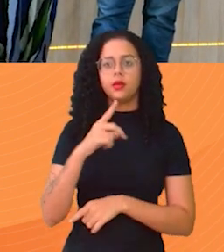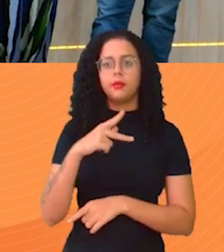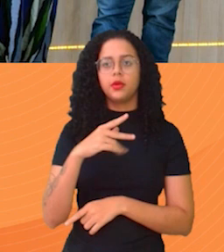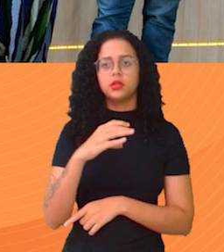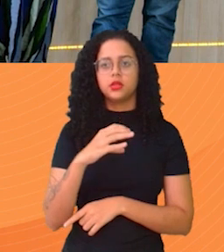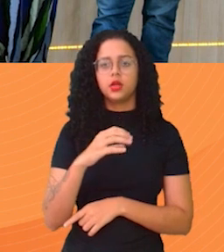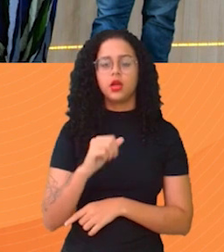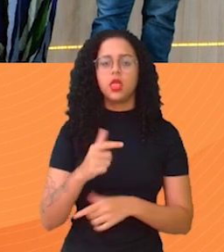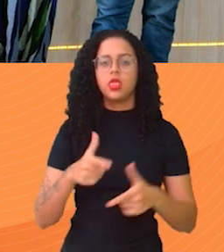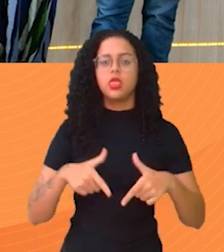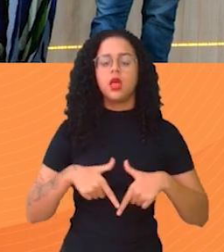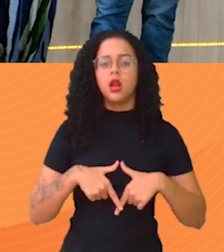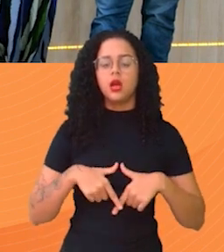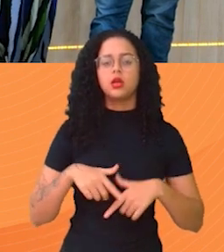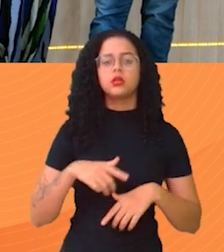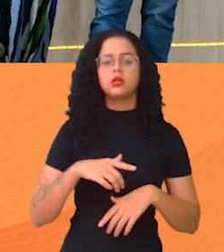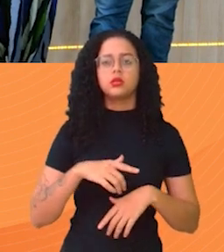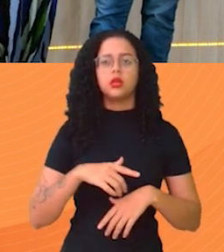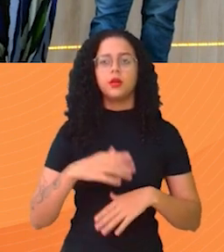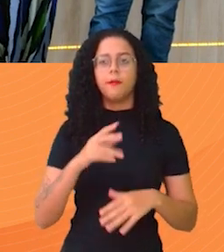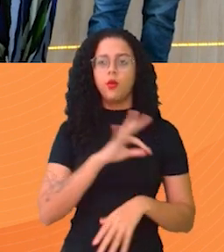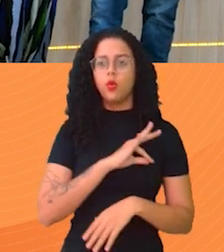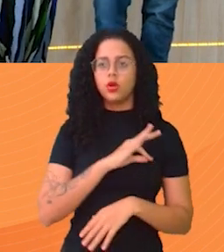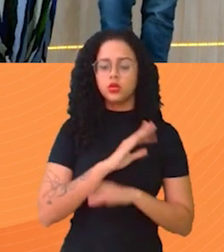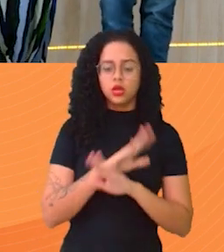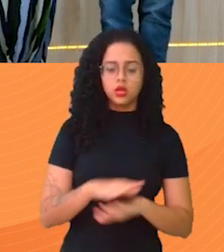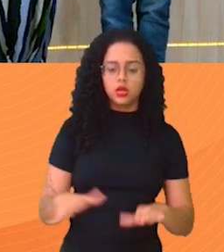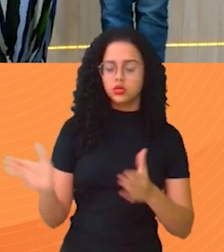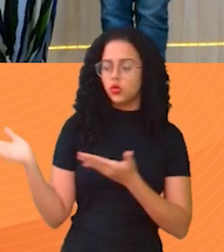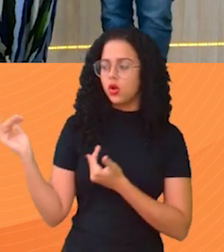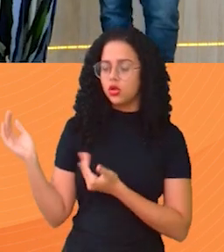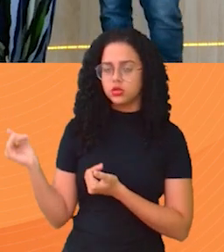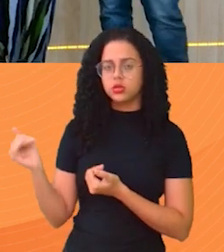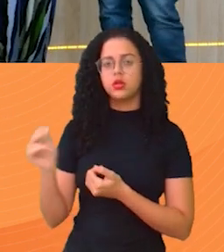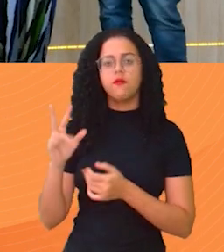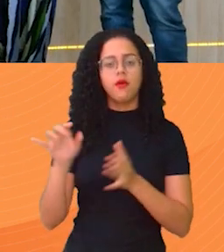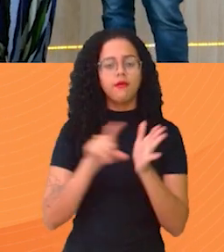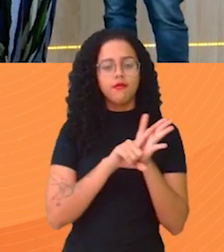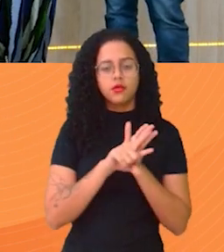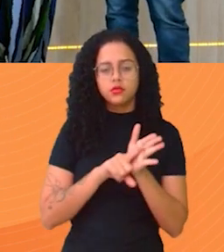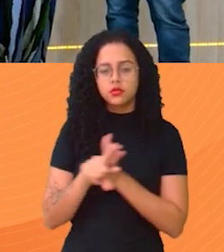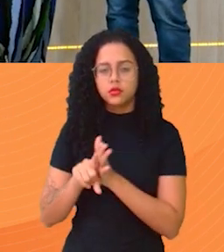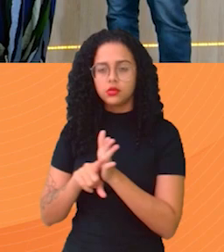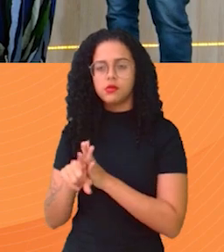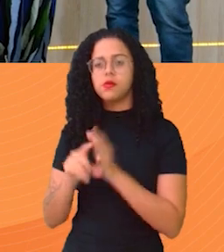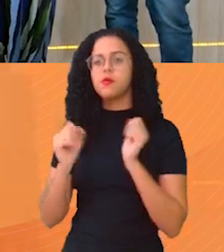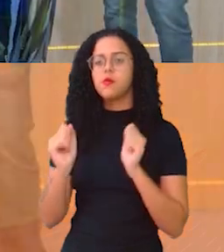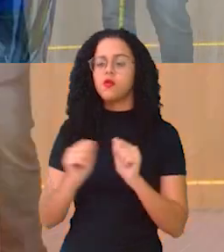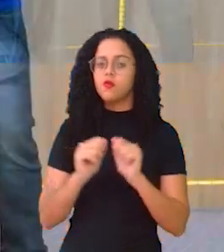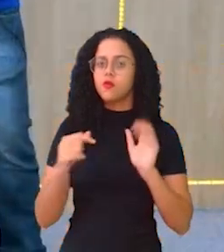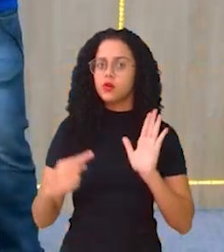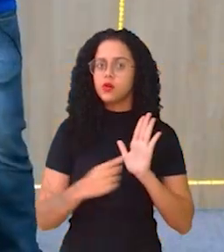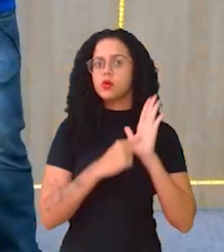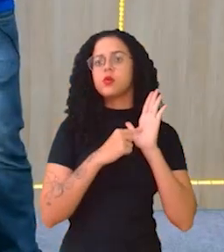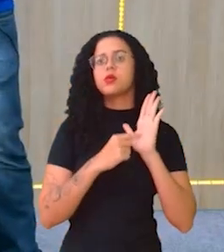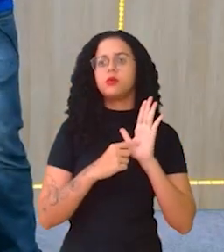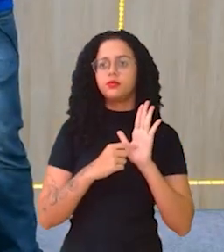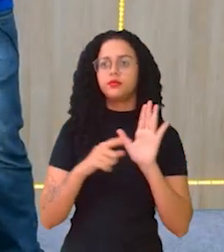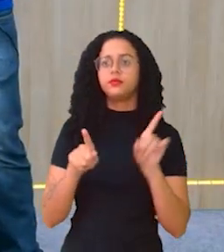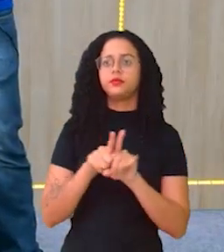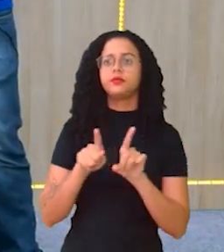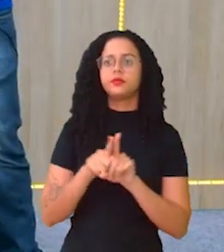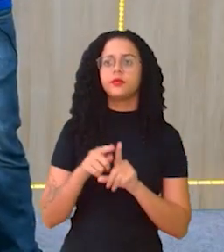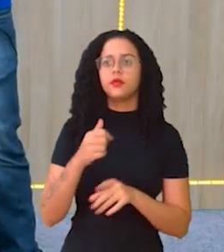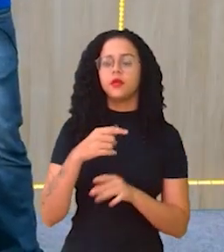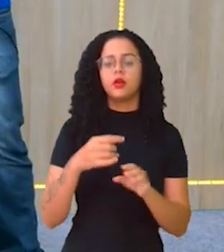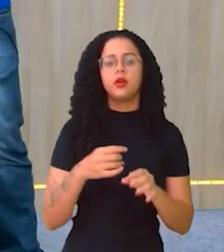da Criança e do Adolescente, né, onde vai se investigar, né, então, onde pode ser feito denúncias. A gente tem